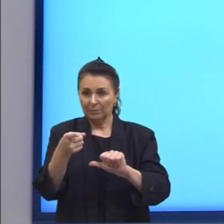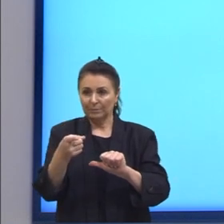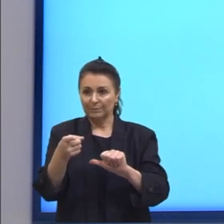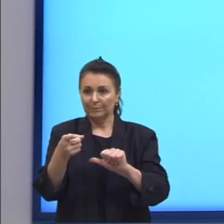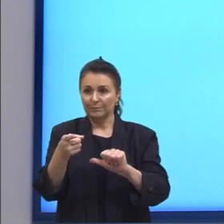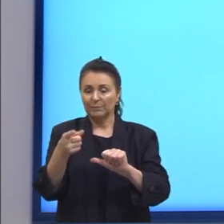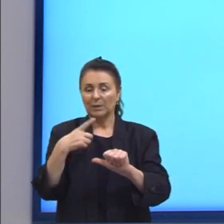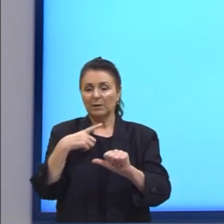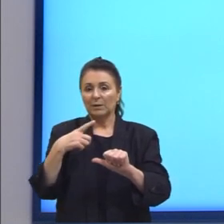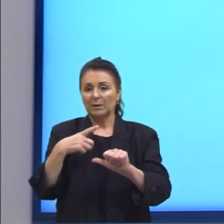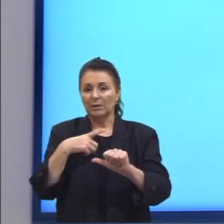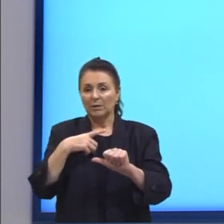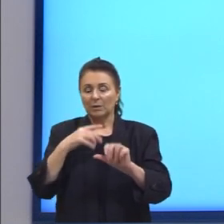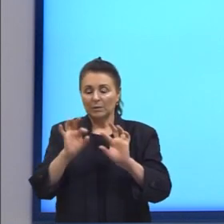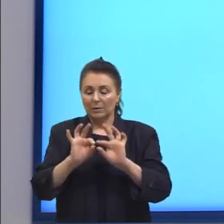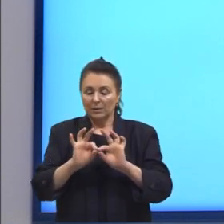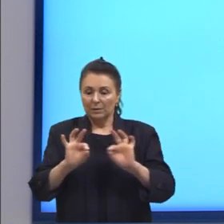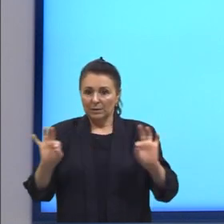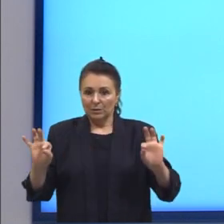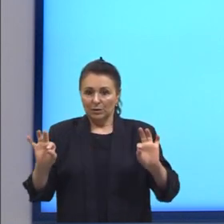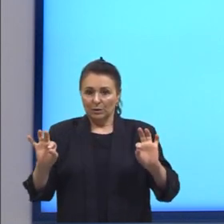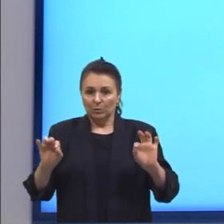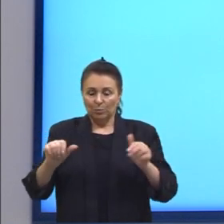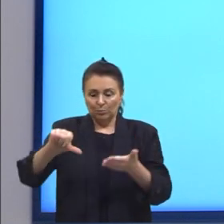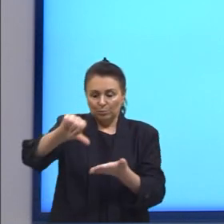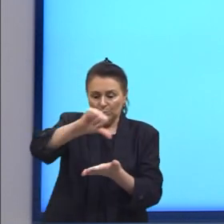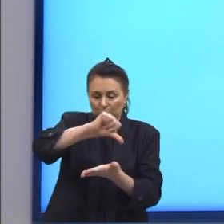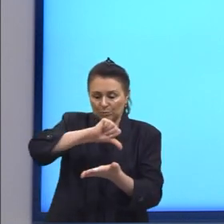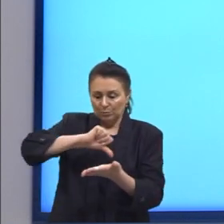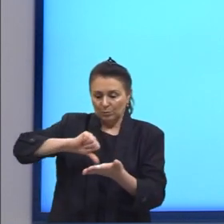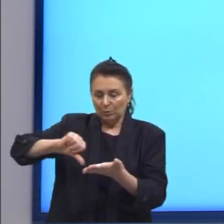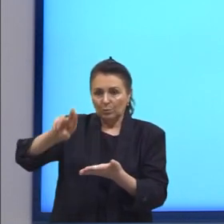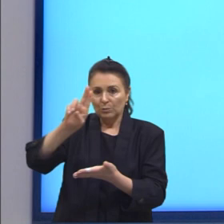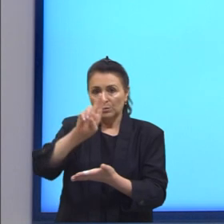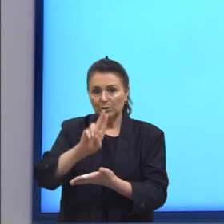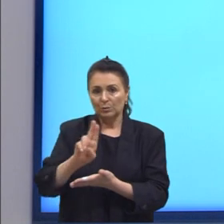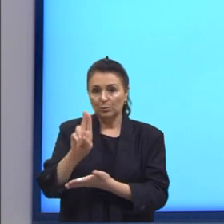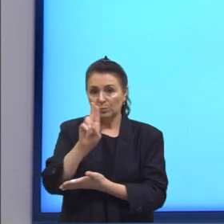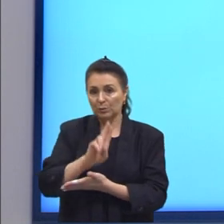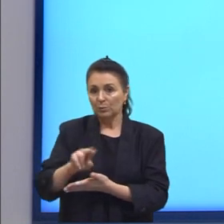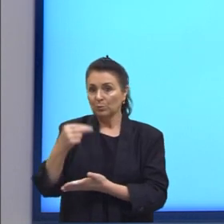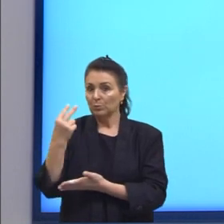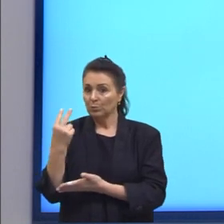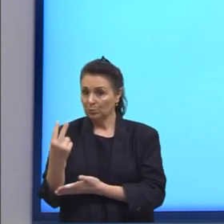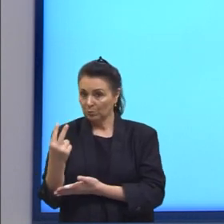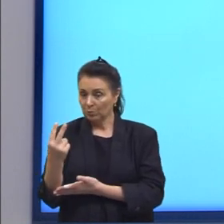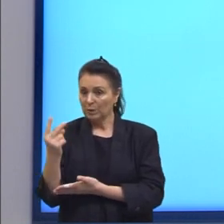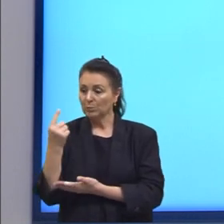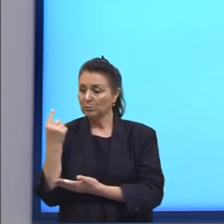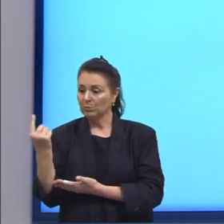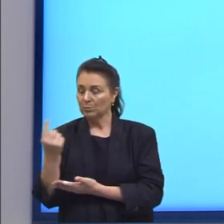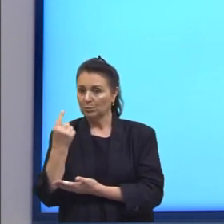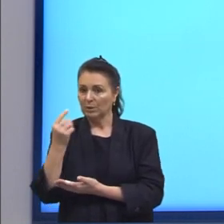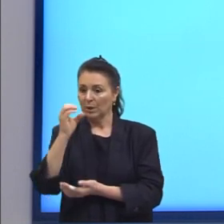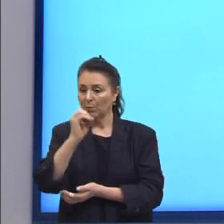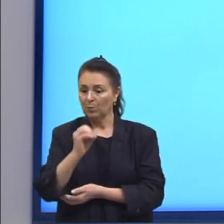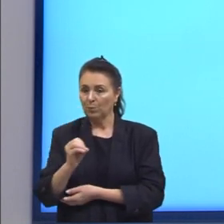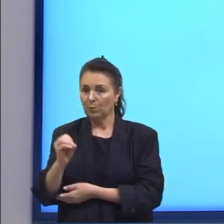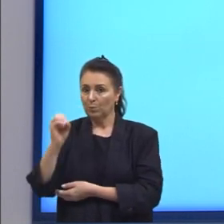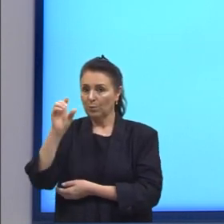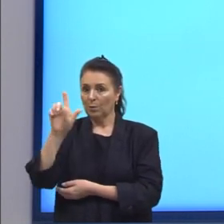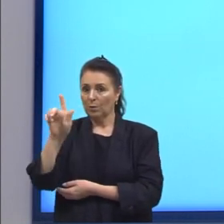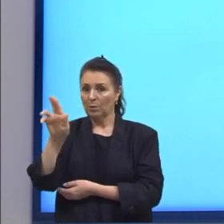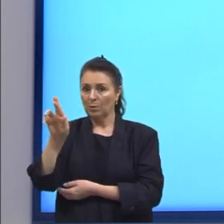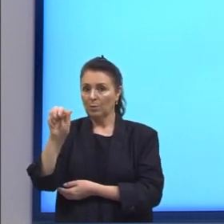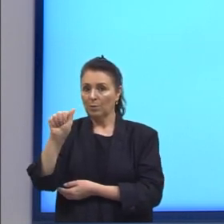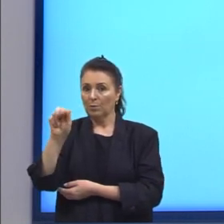arco pode ser medido utilizando duas unidades diferentes de medida, que seria o grau e a medida em